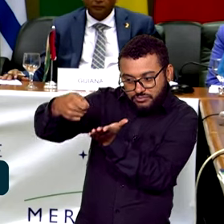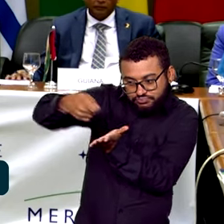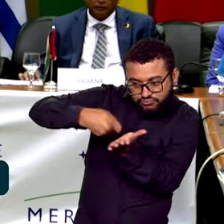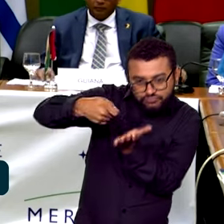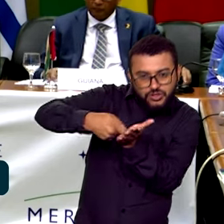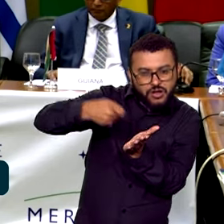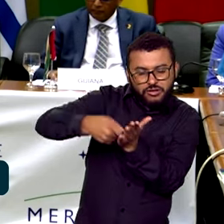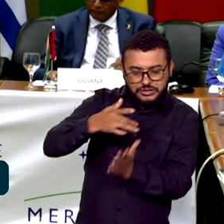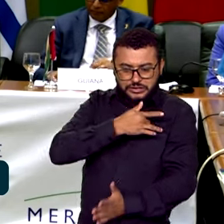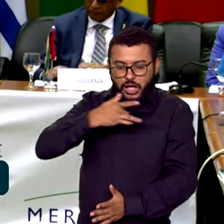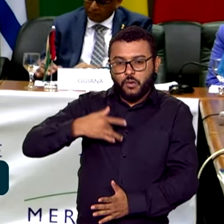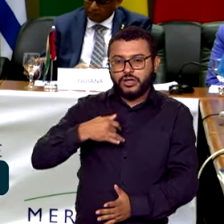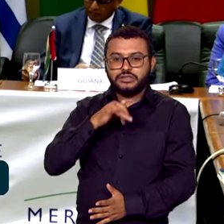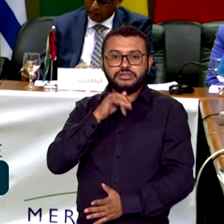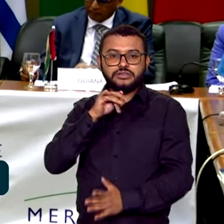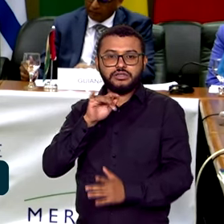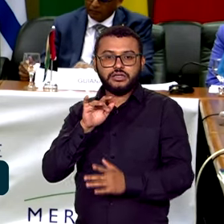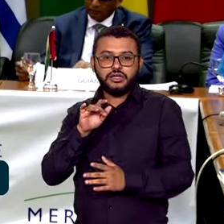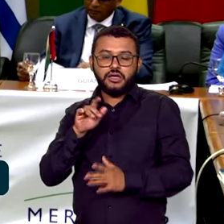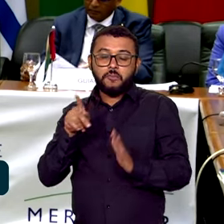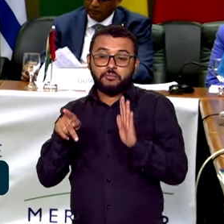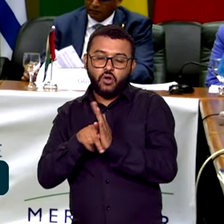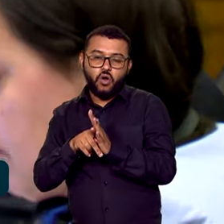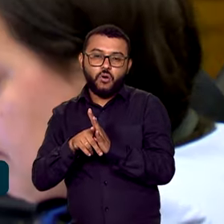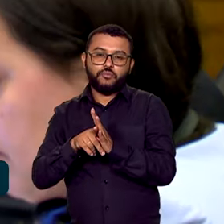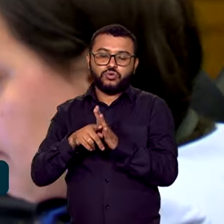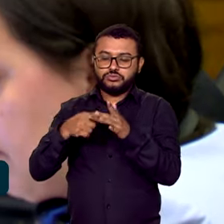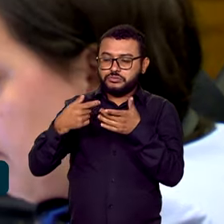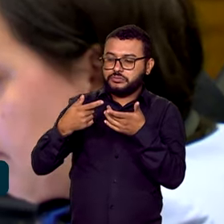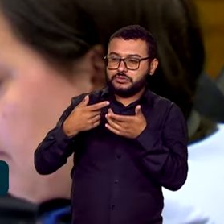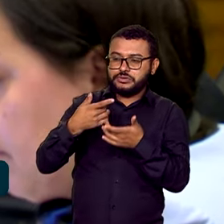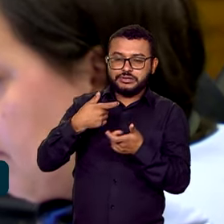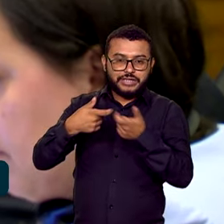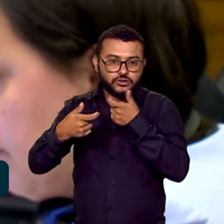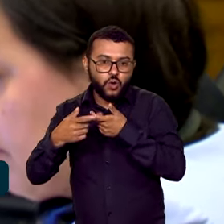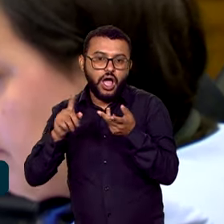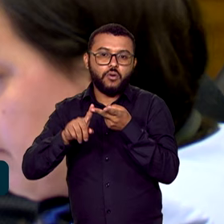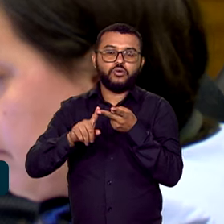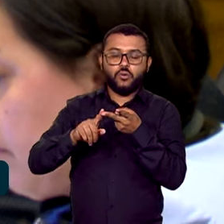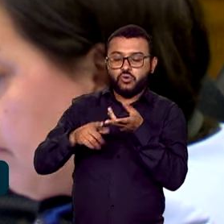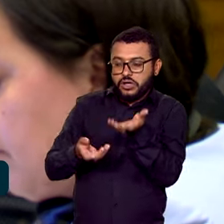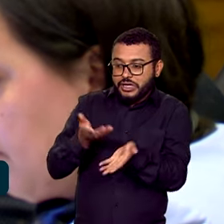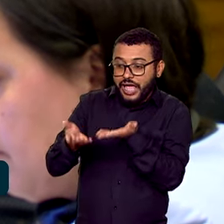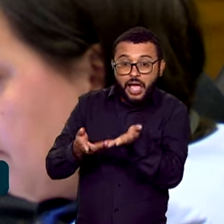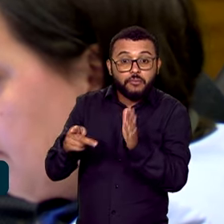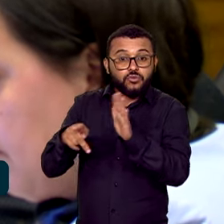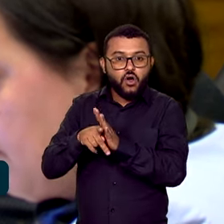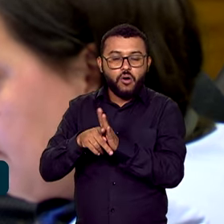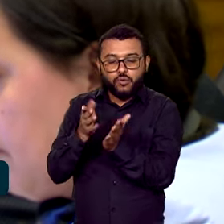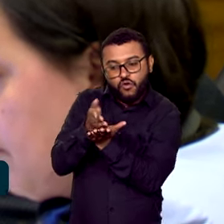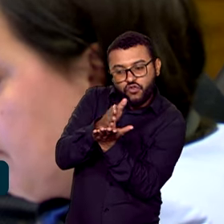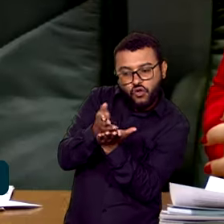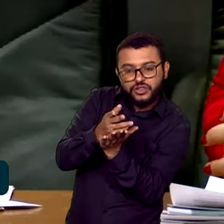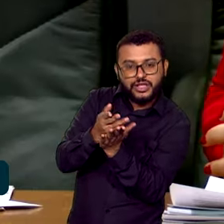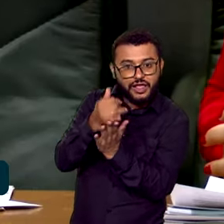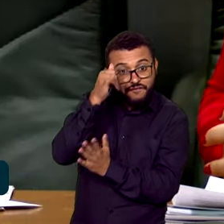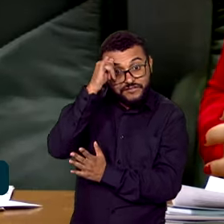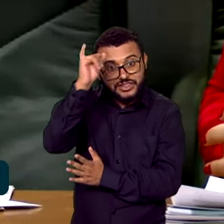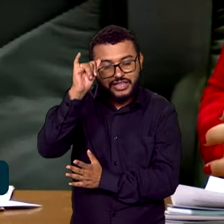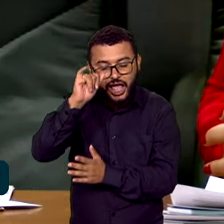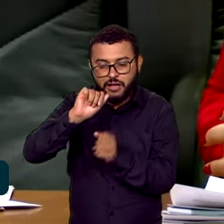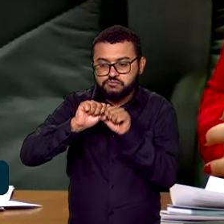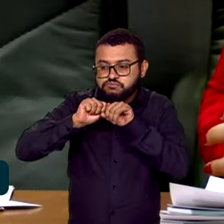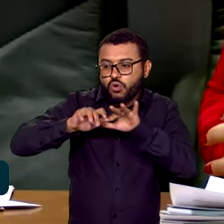temas sanitários como saúde sexual e produtiva, saúde nas fronteiras e prevenção às pandemias. Isso